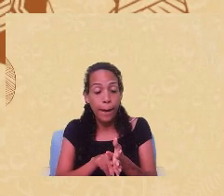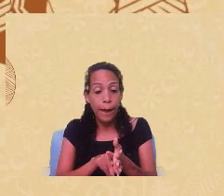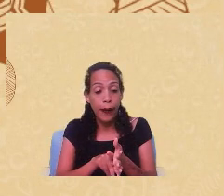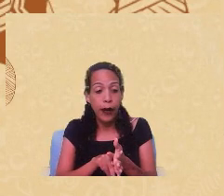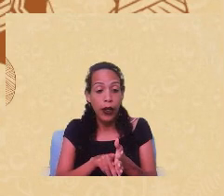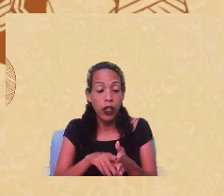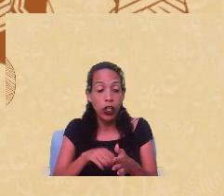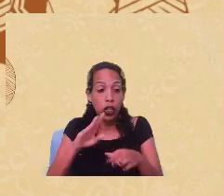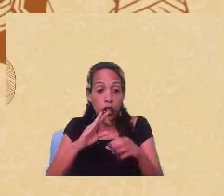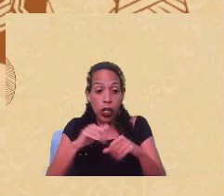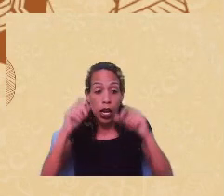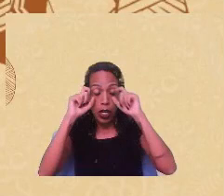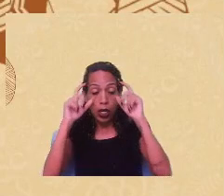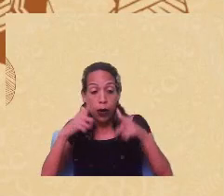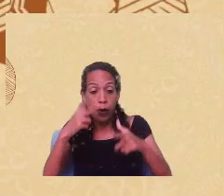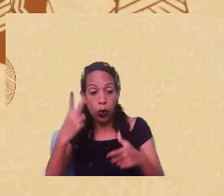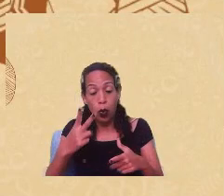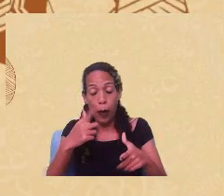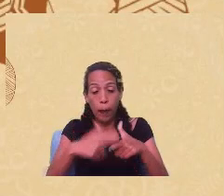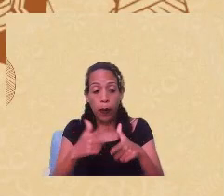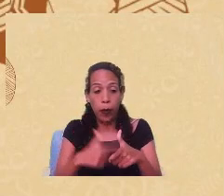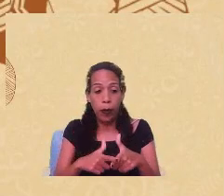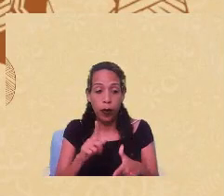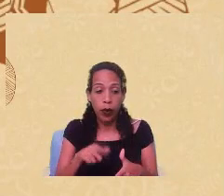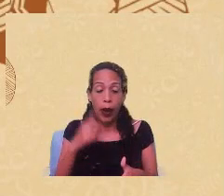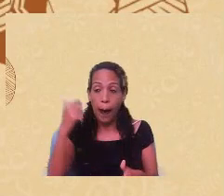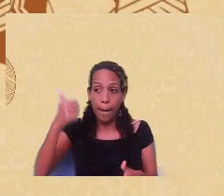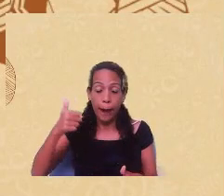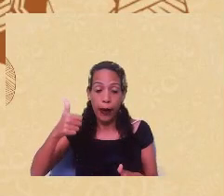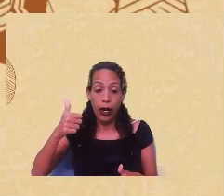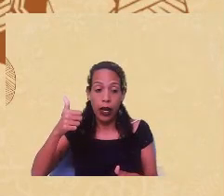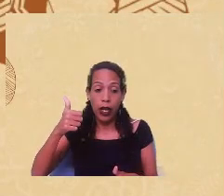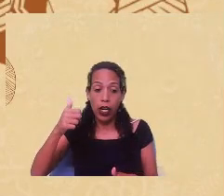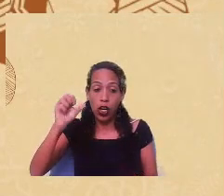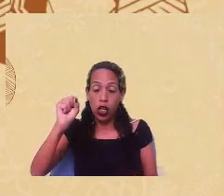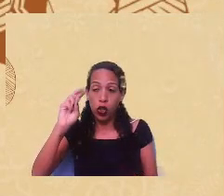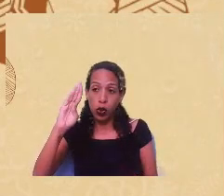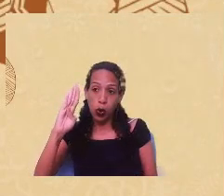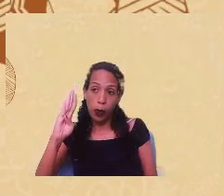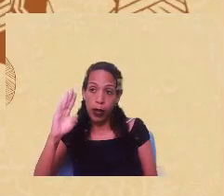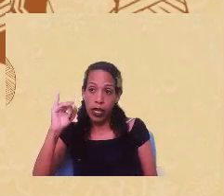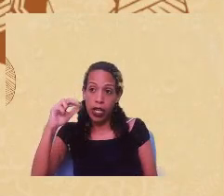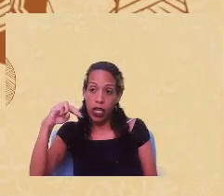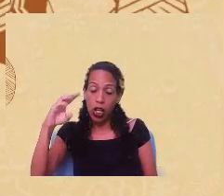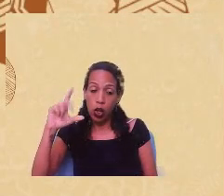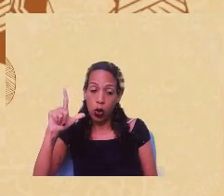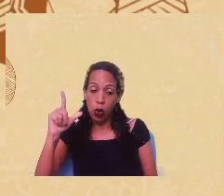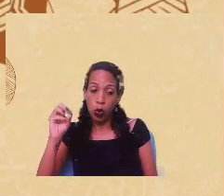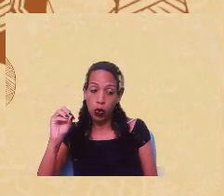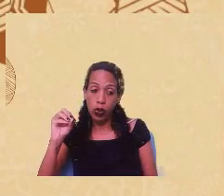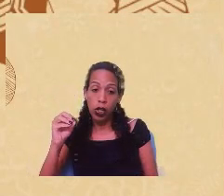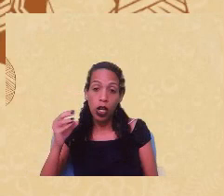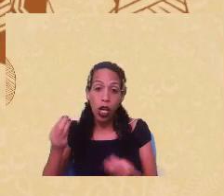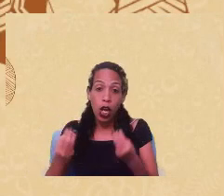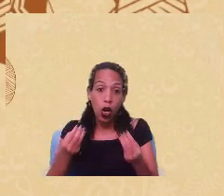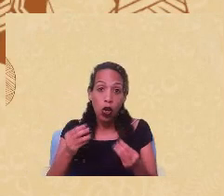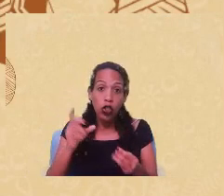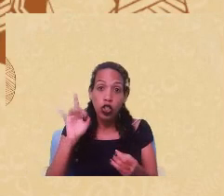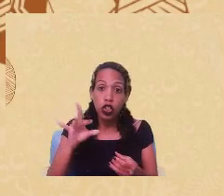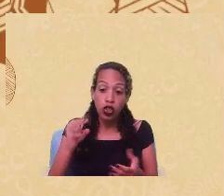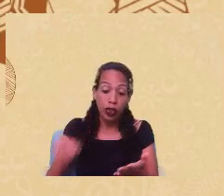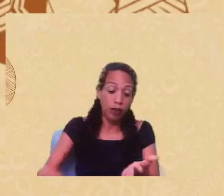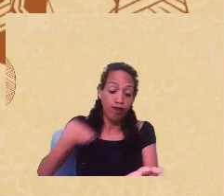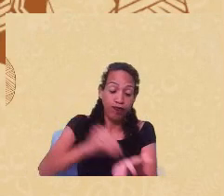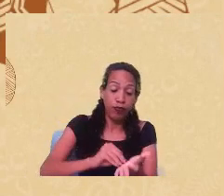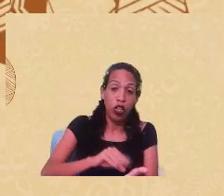para duas problemáticas, né, a primeira é a subinclusão, quando uma forma de discriminação atinge apenas mulheres de um determinado